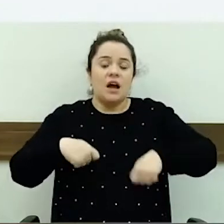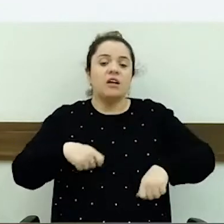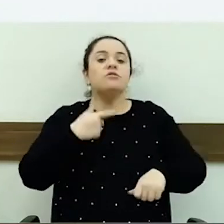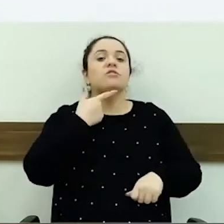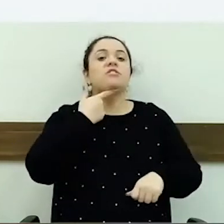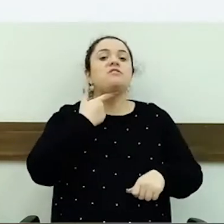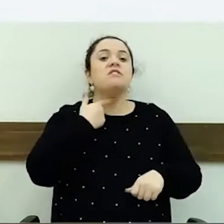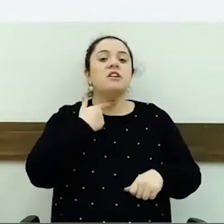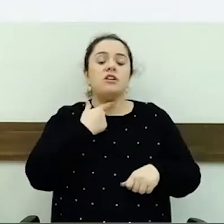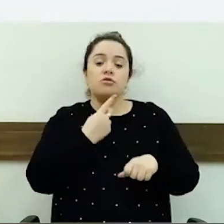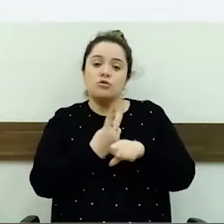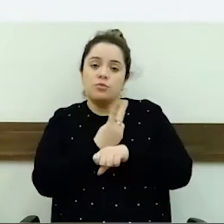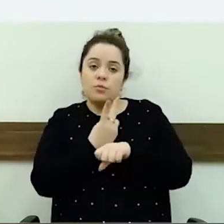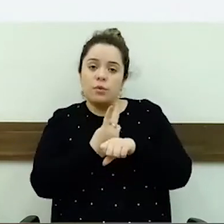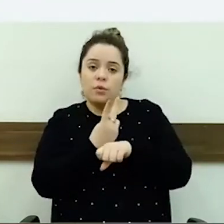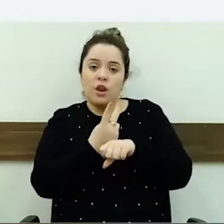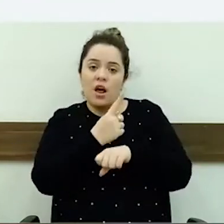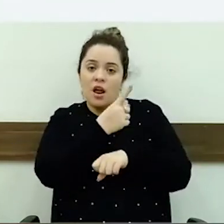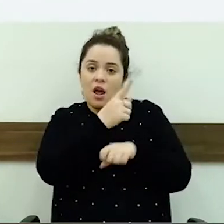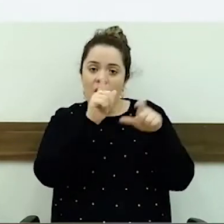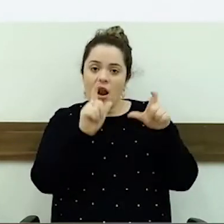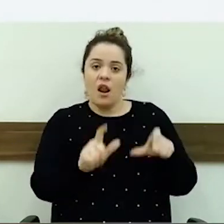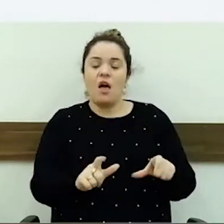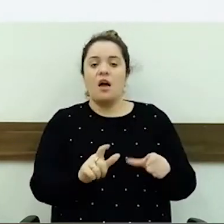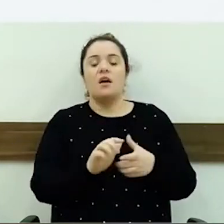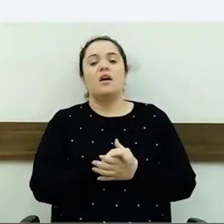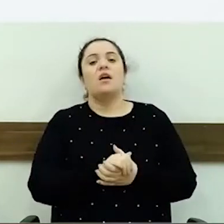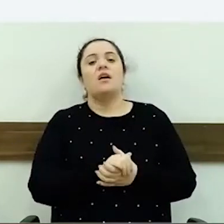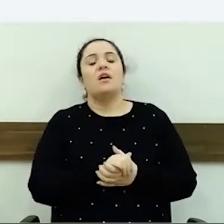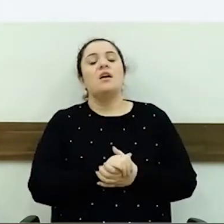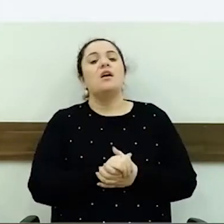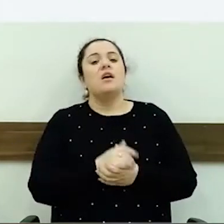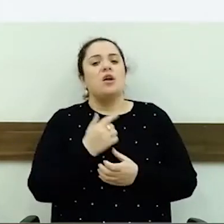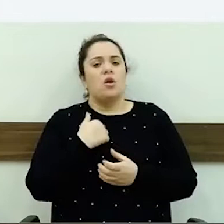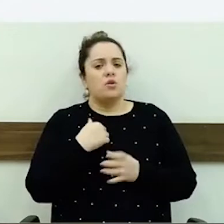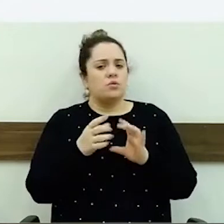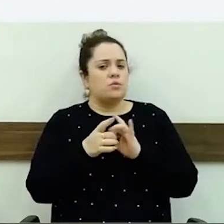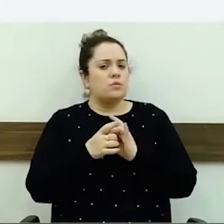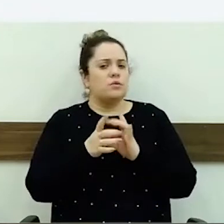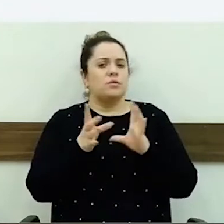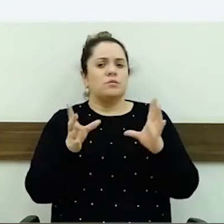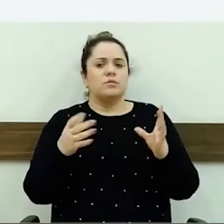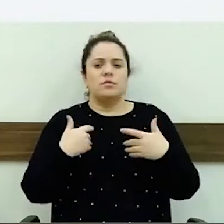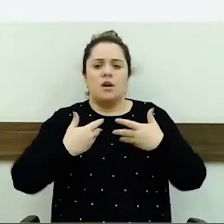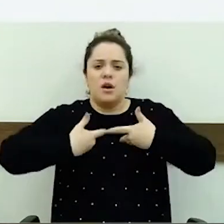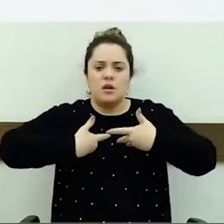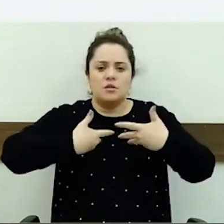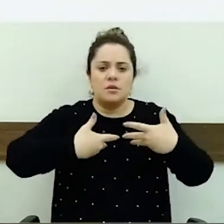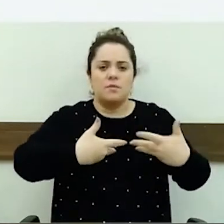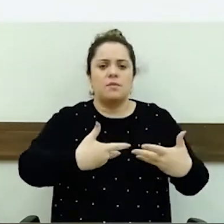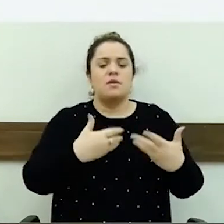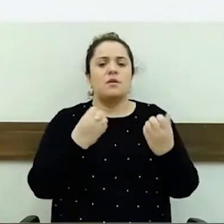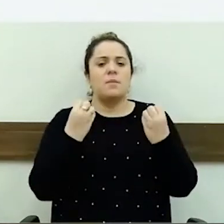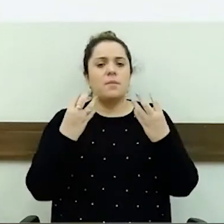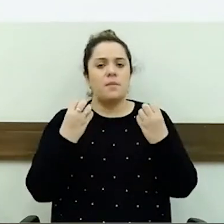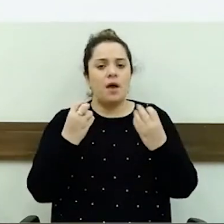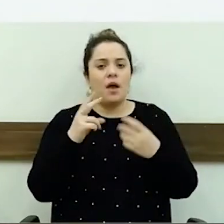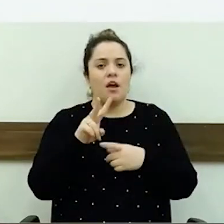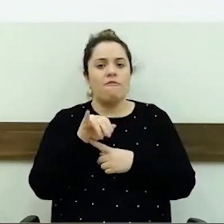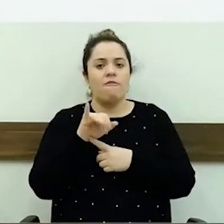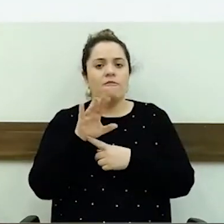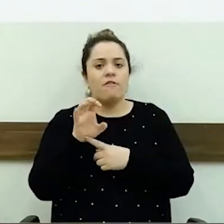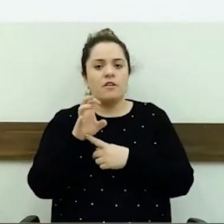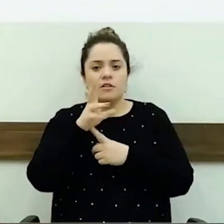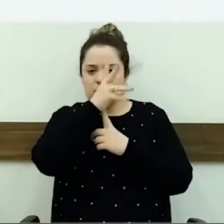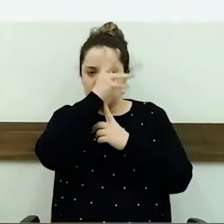montarem a Procuradoria lá. Então, nós nos colocamos à disposição, fomos muito bem recebidas pelo vice-prefeito